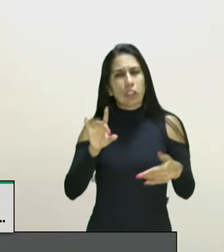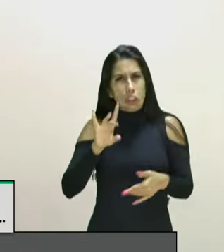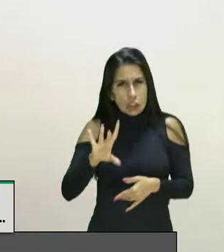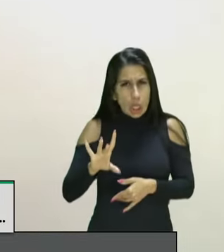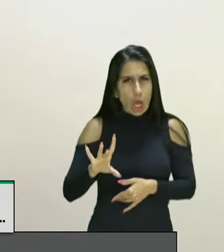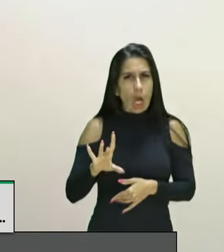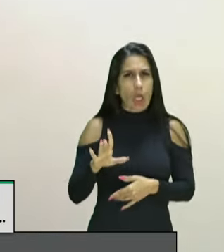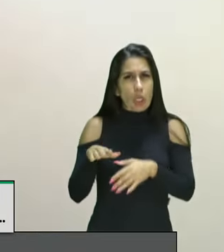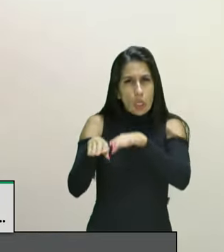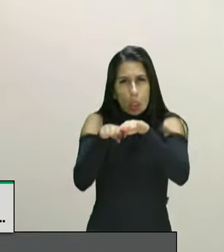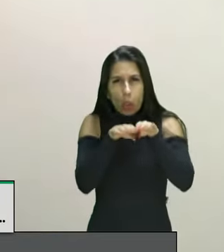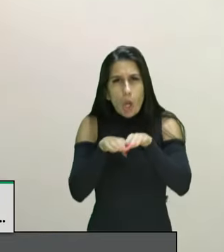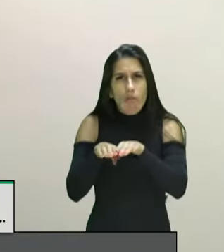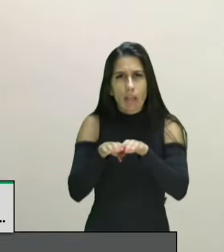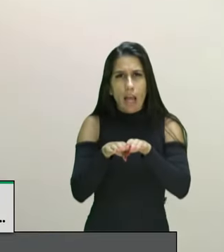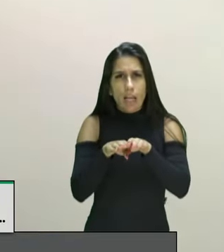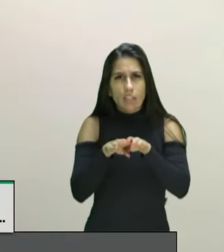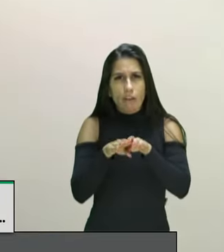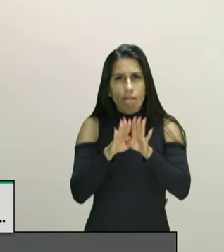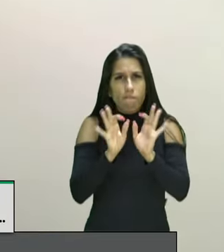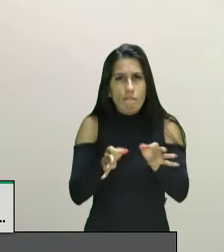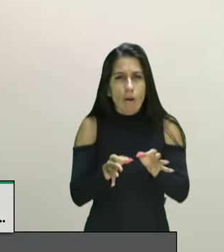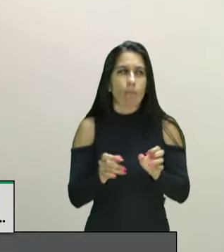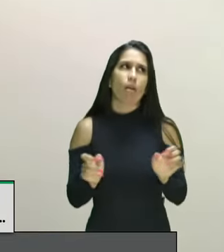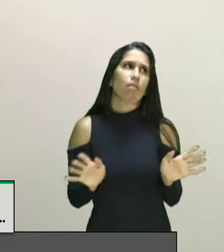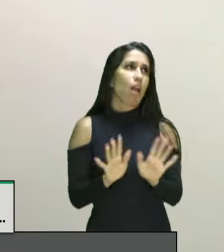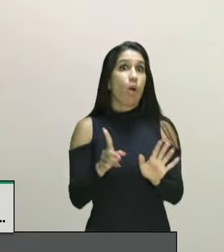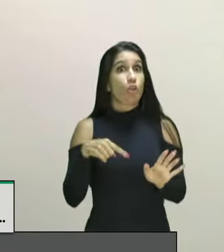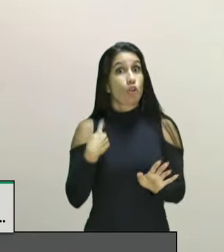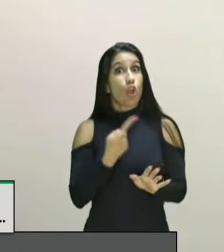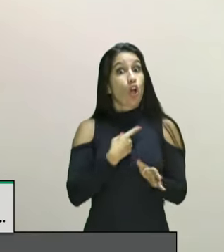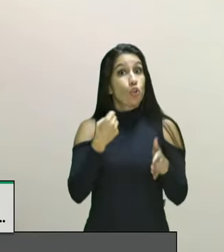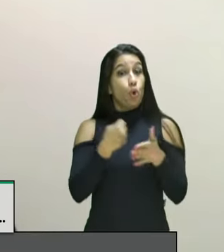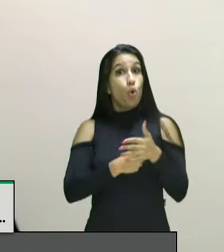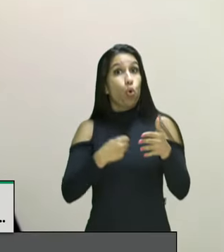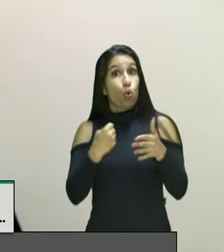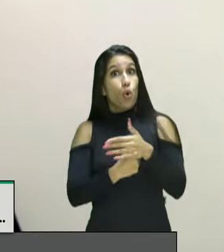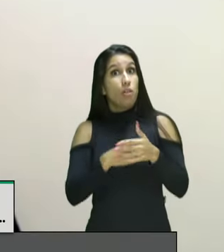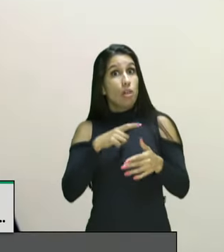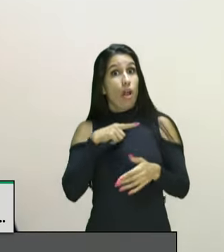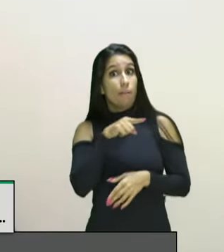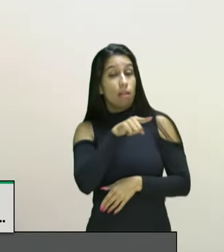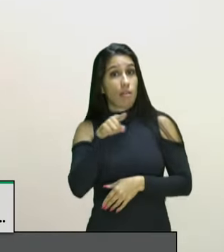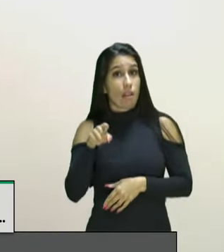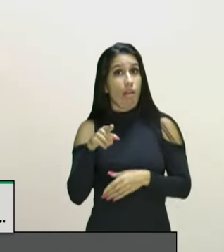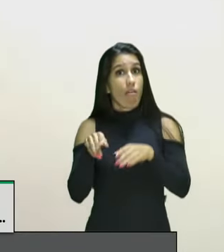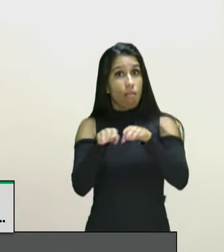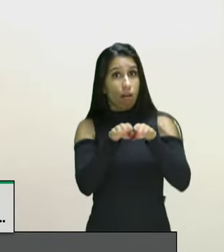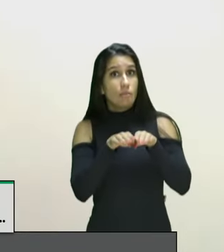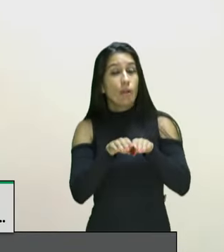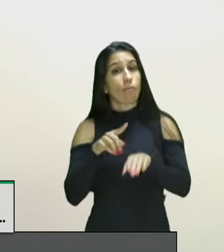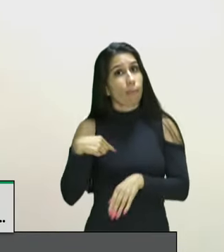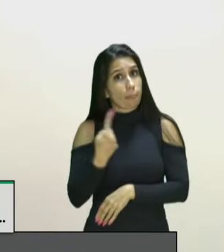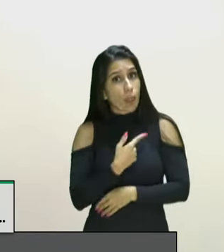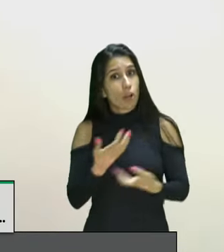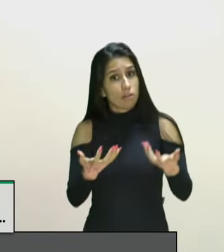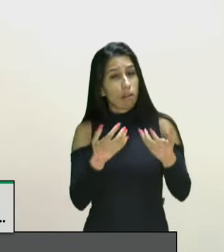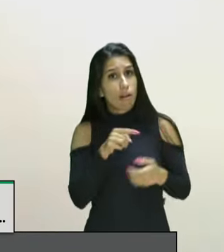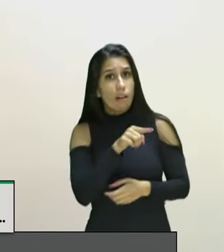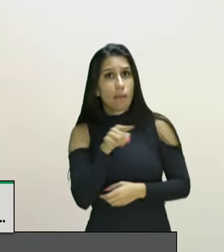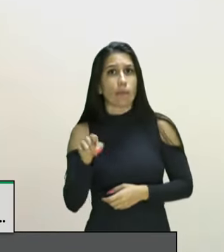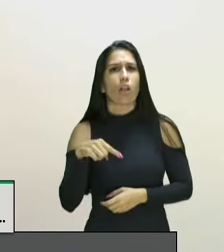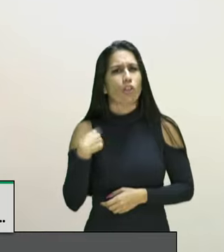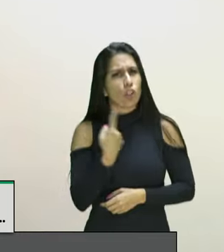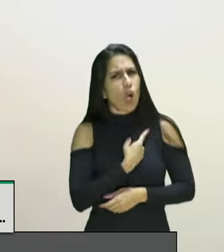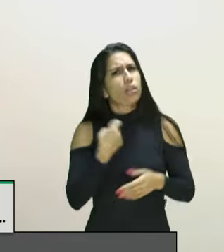formal nós lutamos pela igualdade material de todos nós queremos isso nós